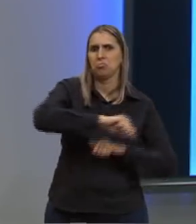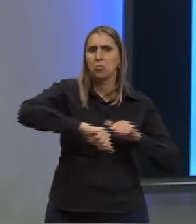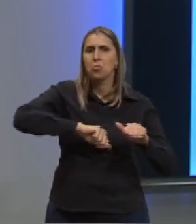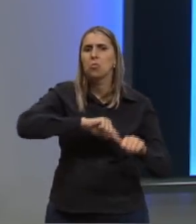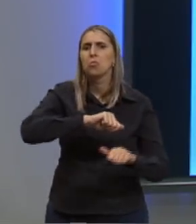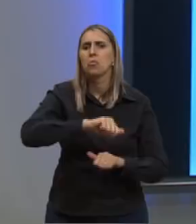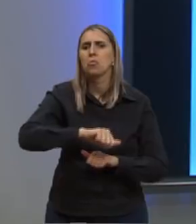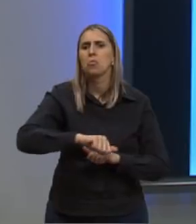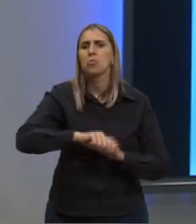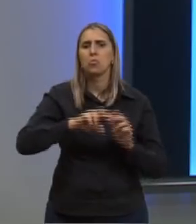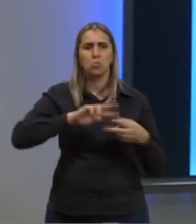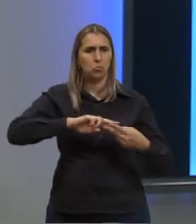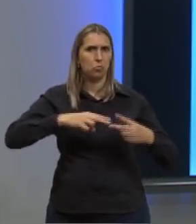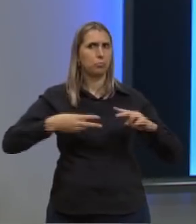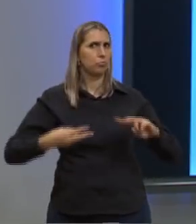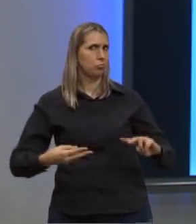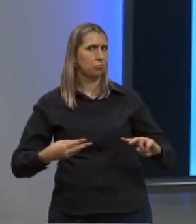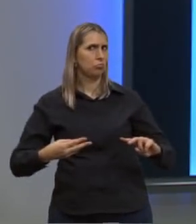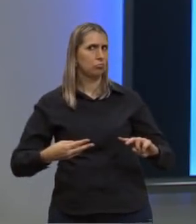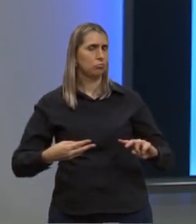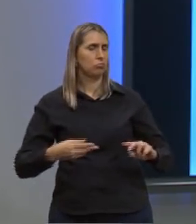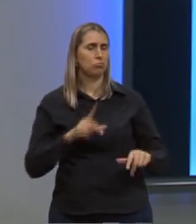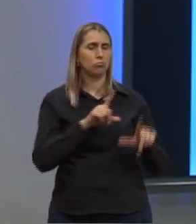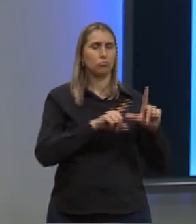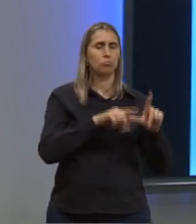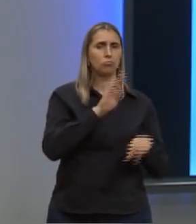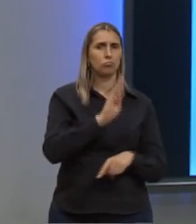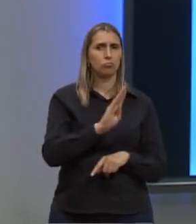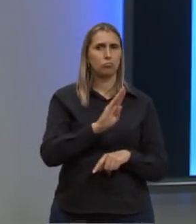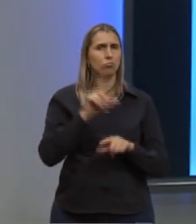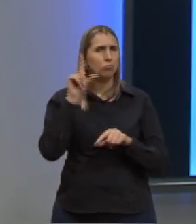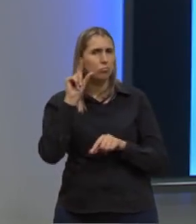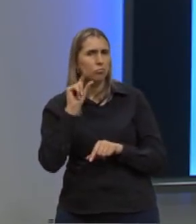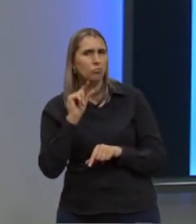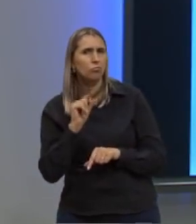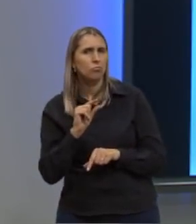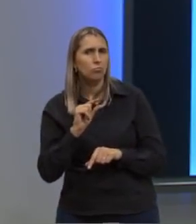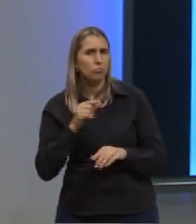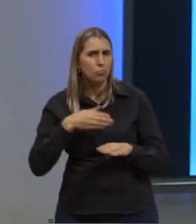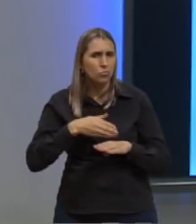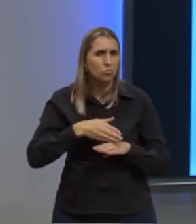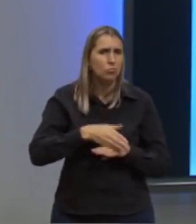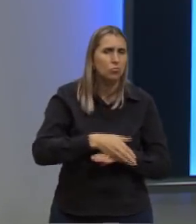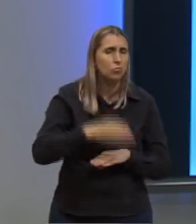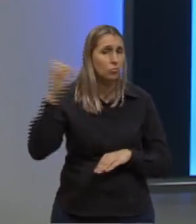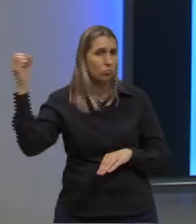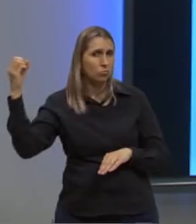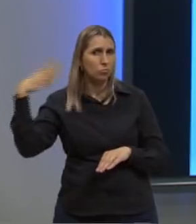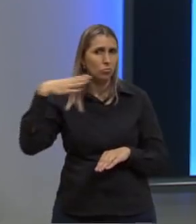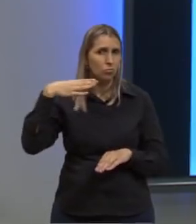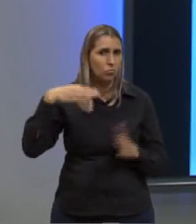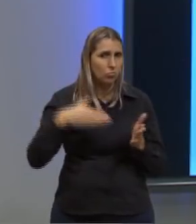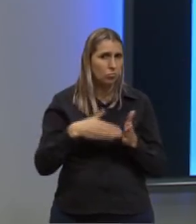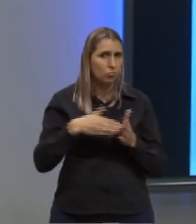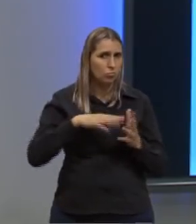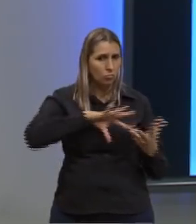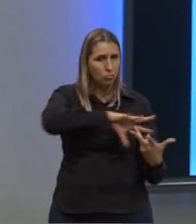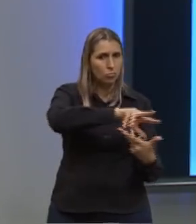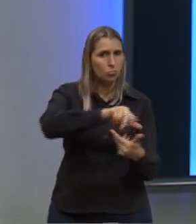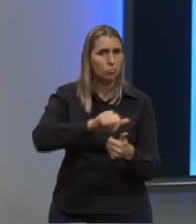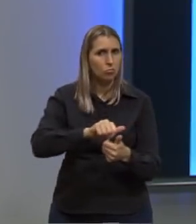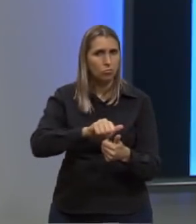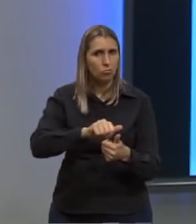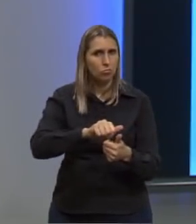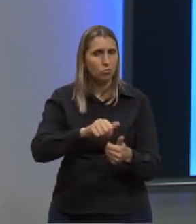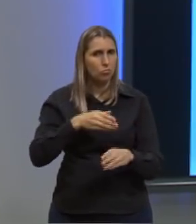no código genético. Letra B. Reduziram a penetração de luz solar até a superfície da Terra,